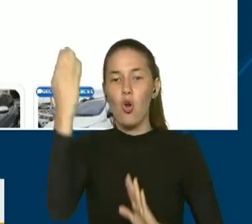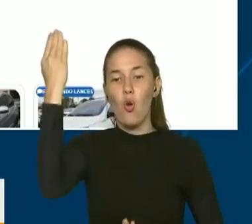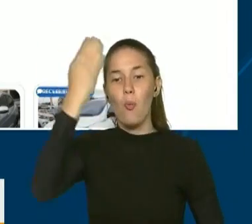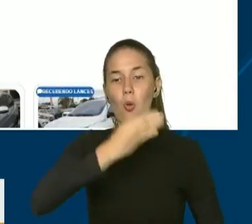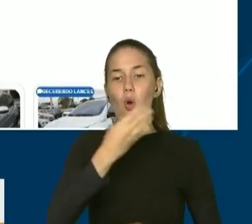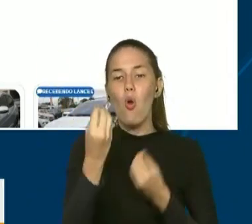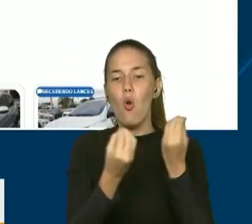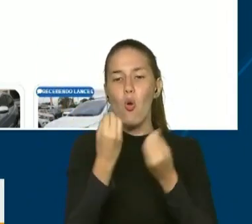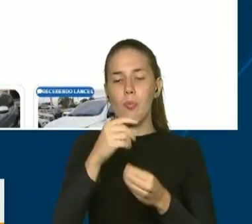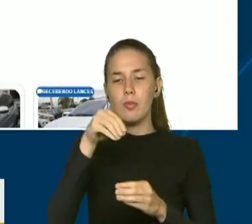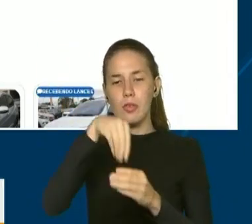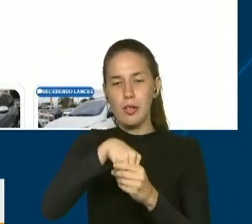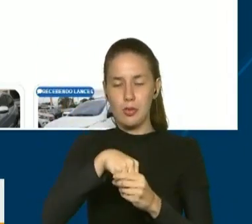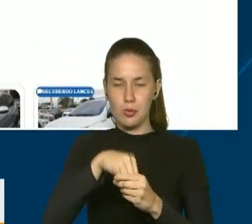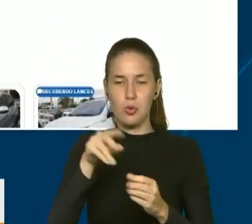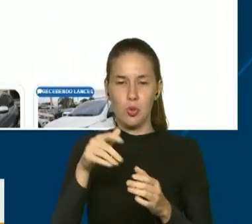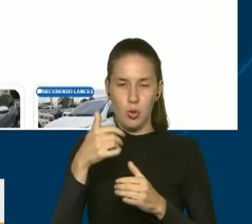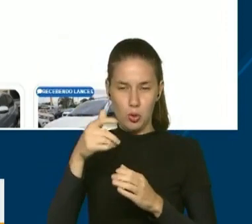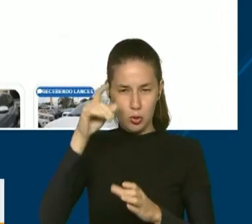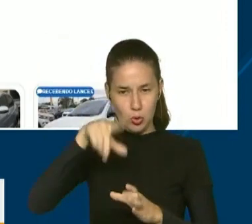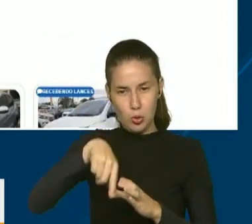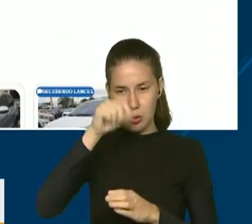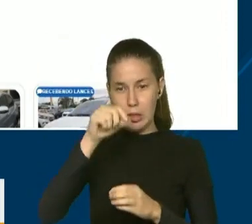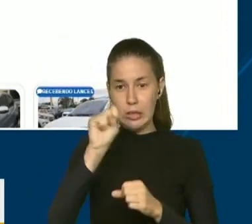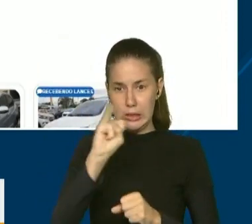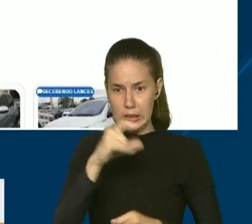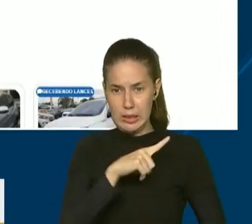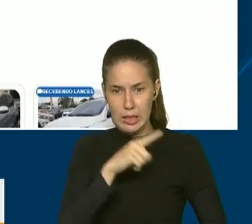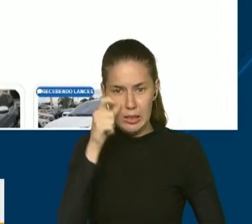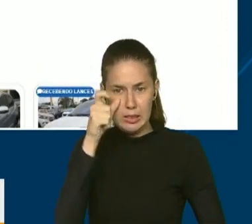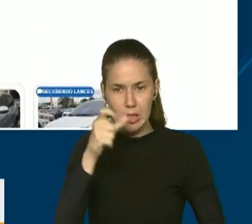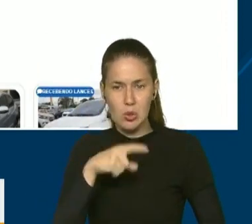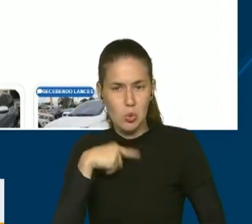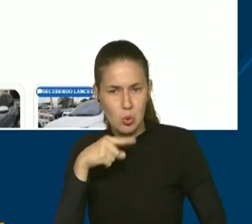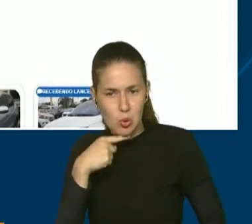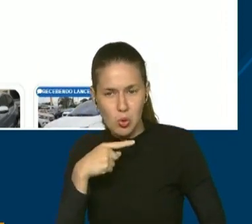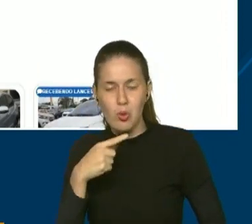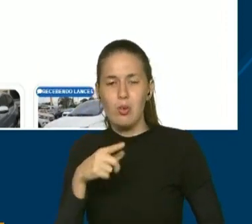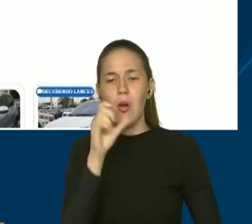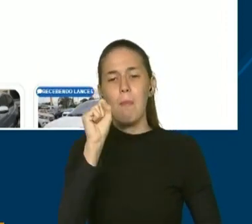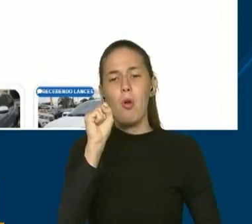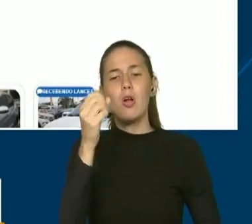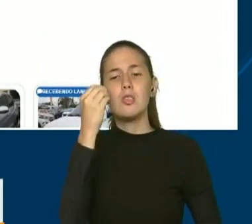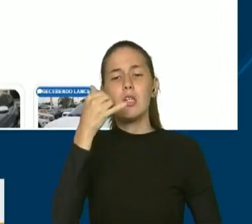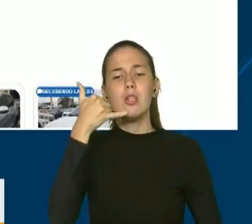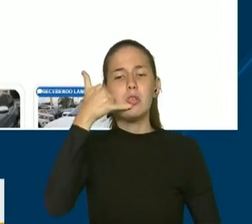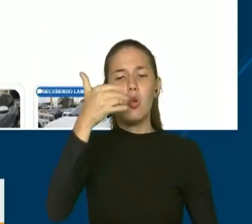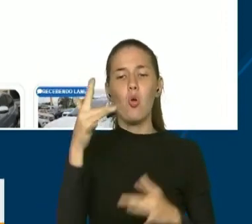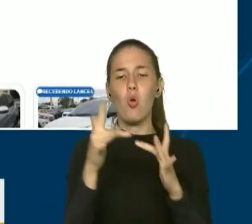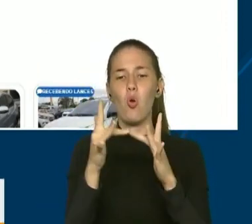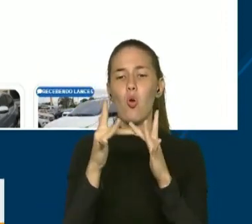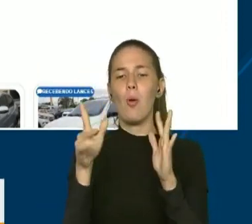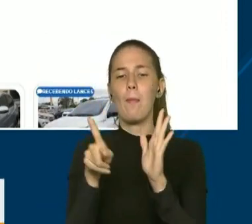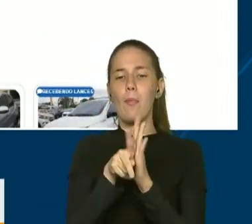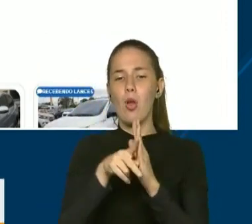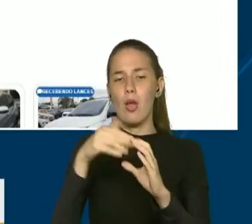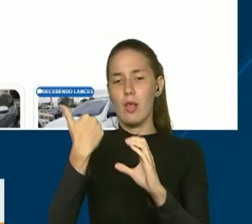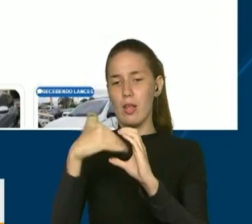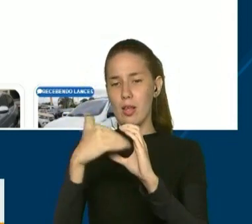a veracidade do leilão Se o interessado ainda tiver dúvidas aqui no caso do Rio de Janeiro Pode entrar em contato com a comissão do leilão